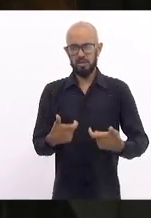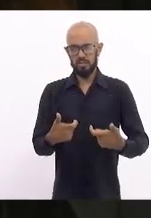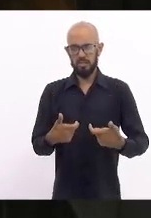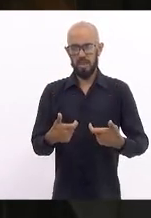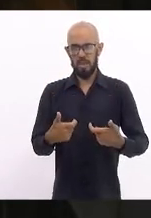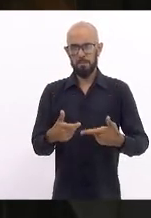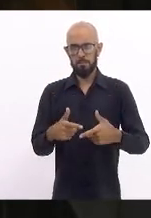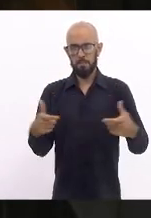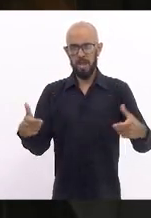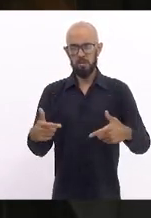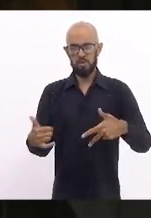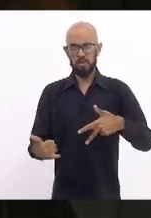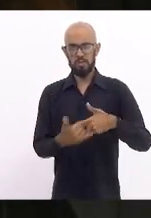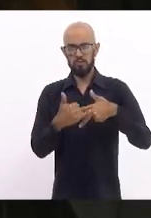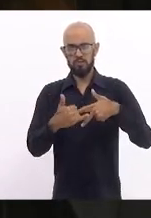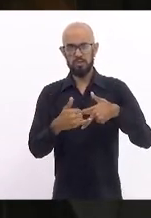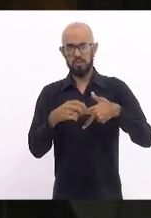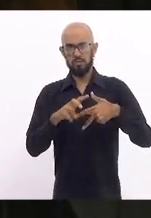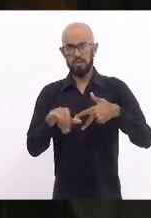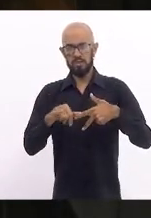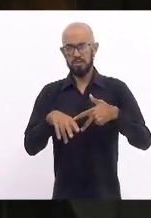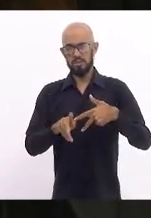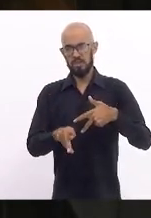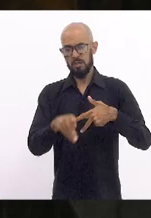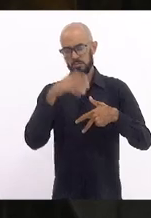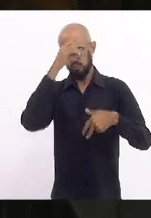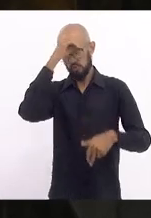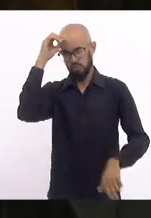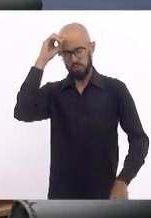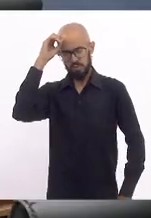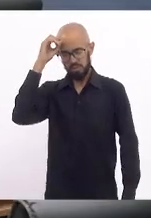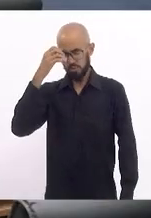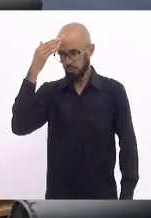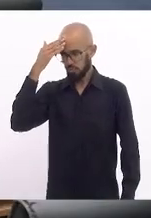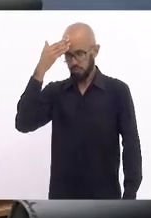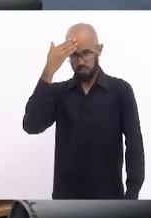serão sempre os inocentes. Muito obrigado, Sra. Presidente.